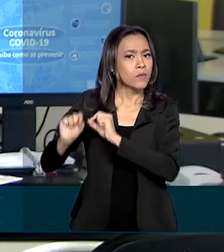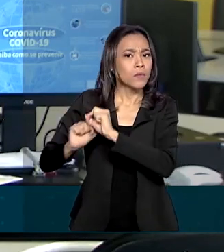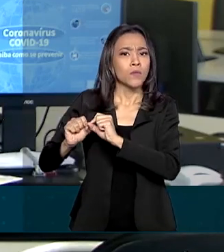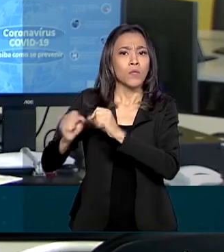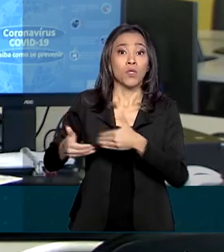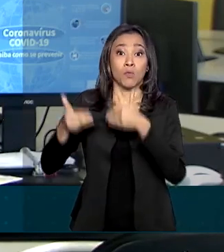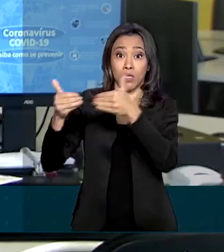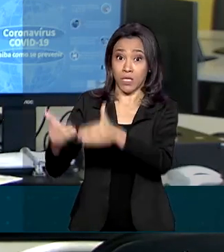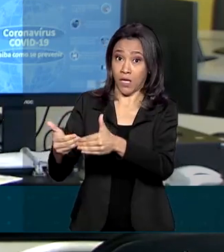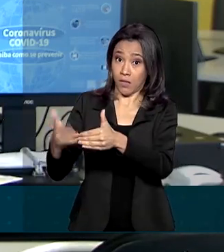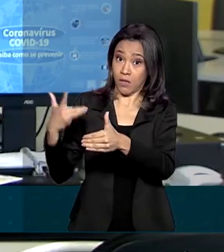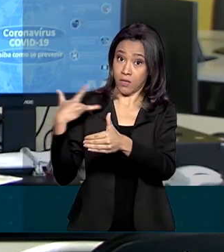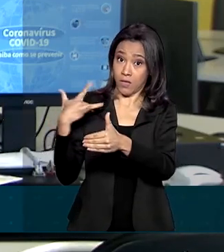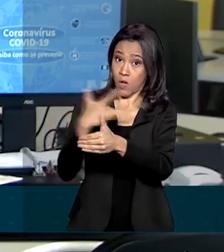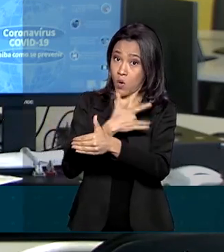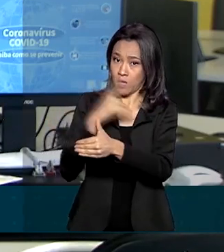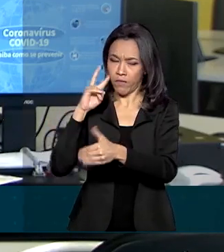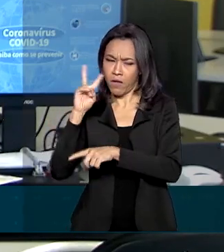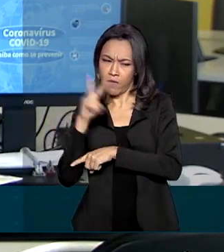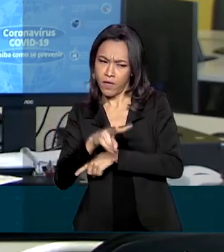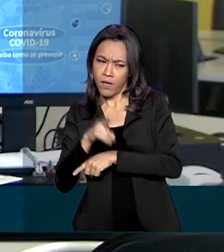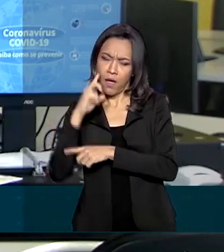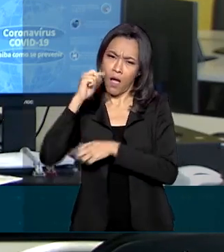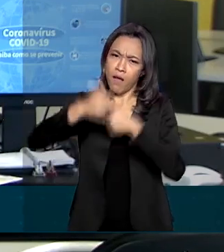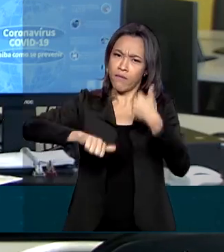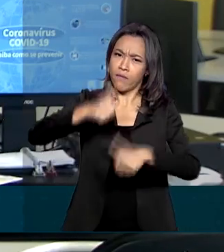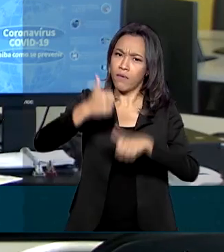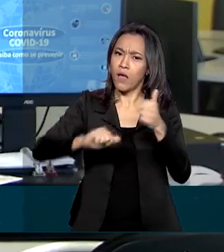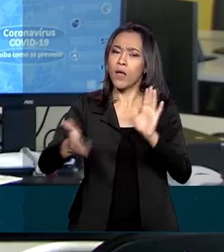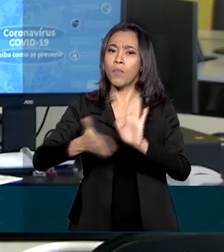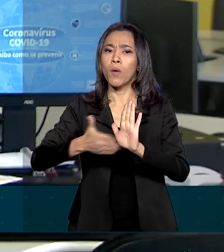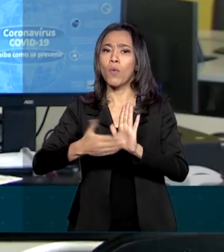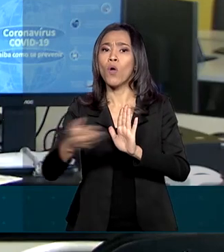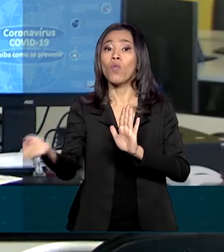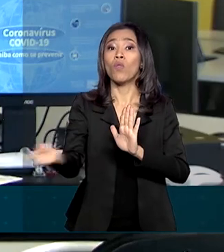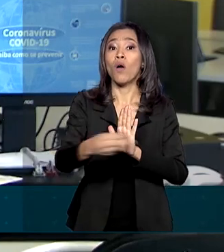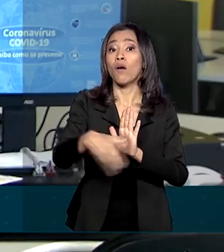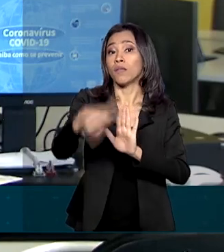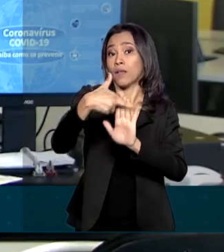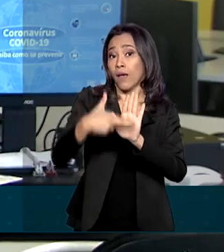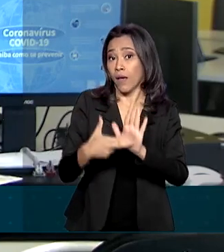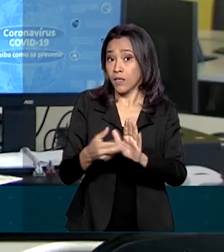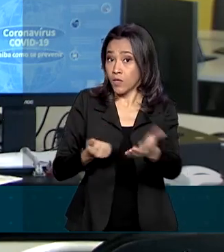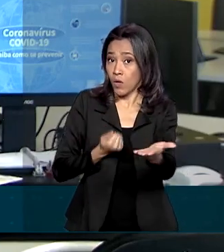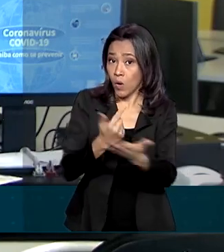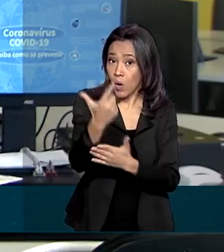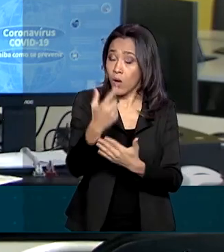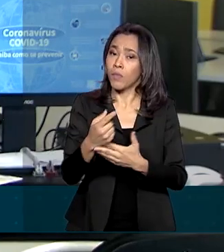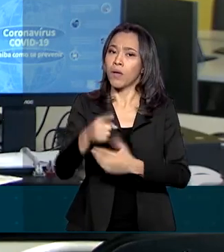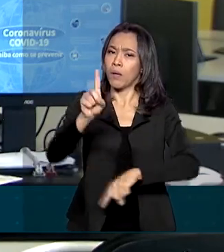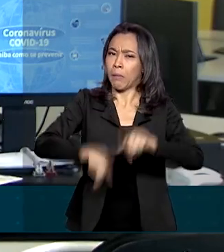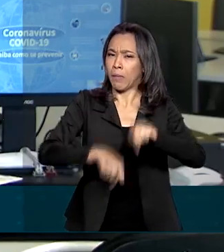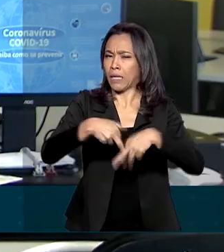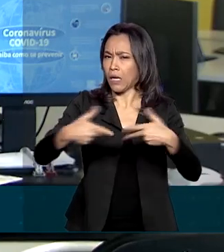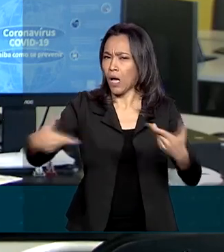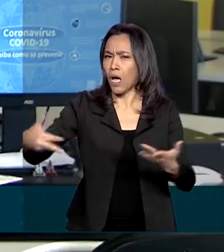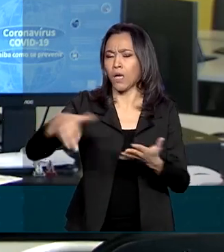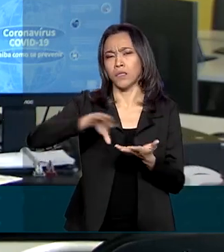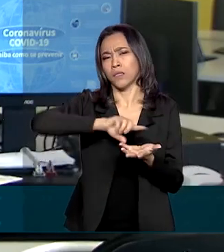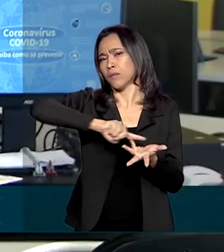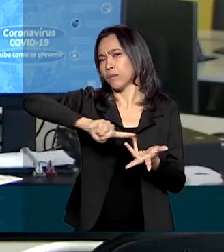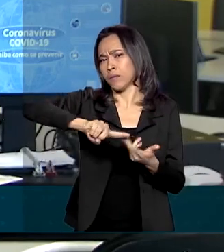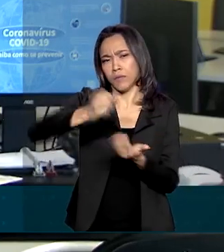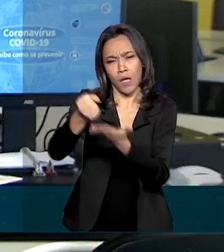que vai reavaliar e propor novos critérios para compra e distribuição de equipamentos, insumos e remédios.